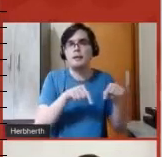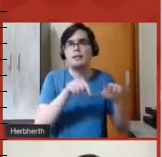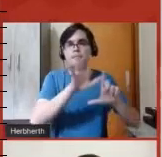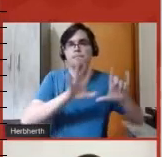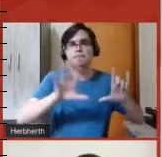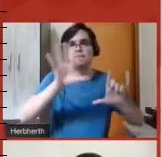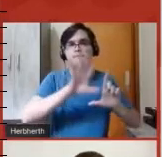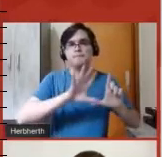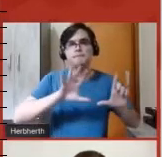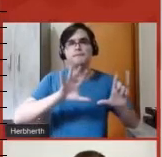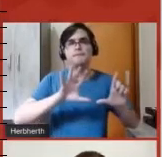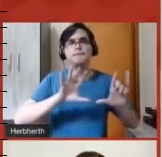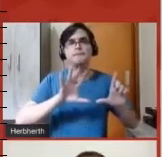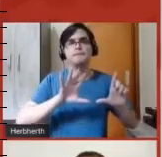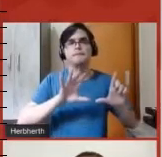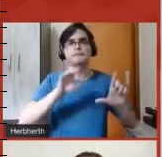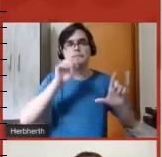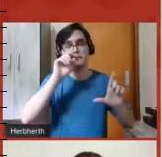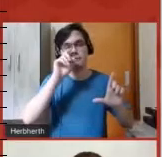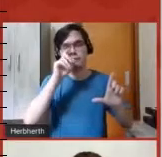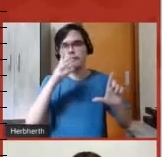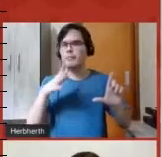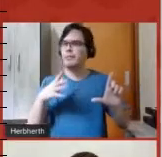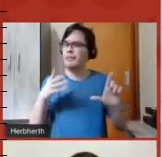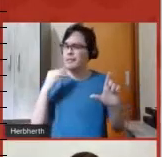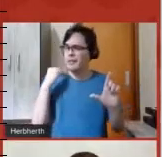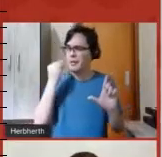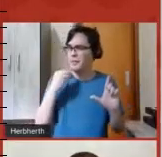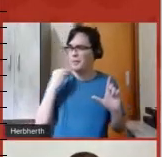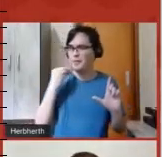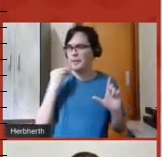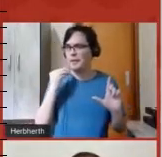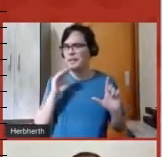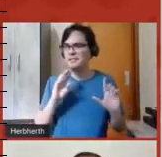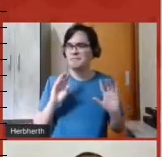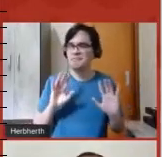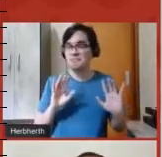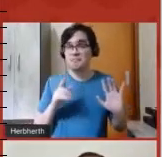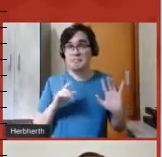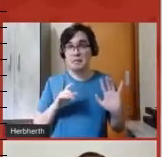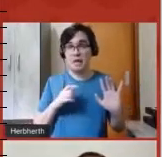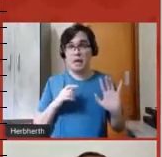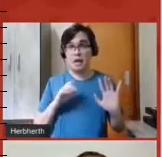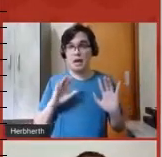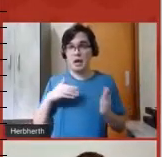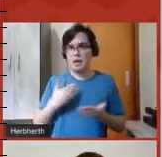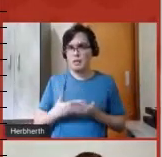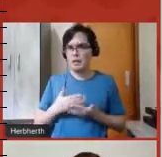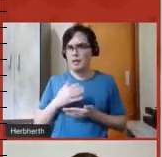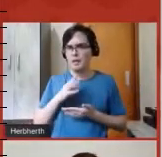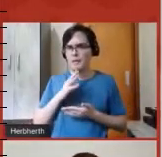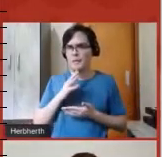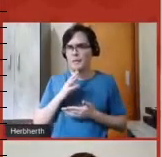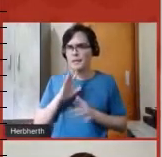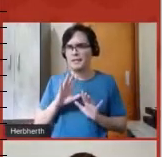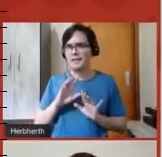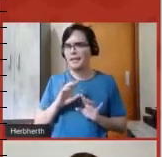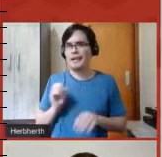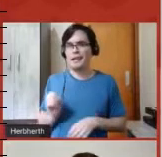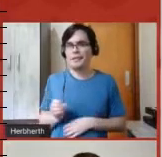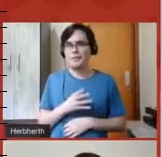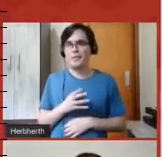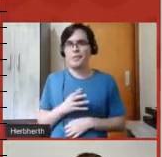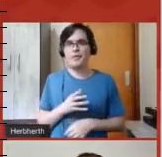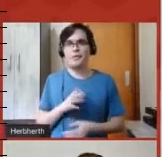experiência, até onde eu tenho conhecimento inédita no nosso